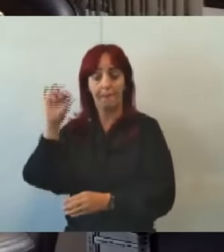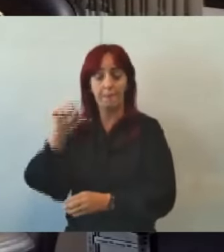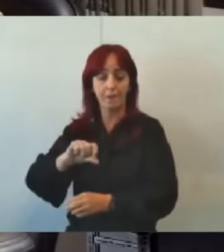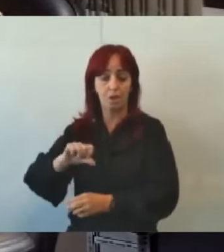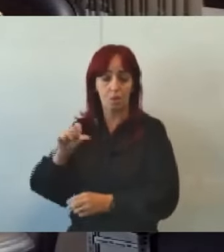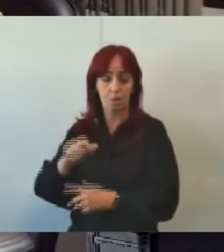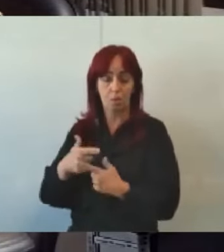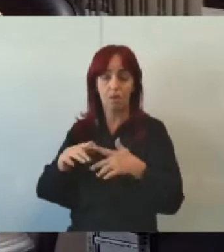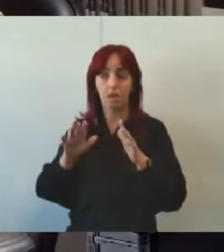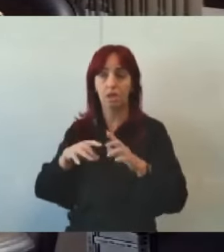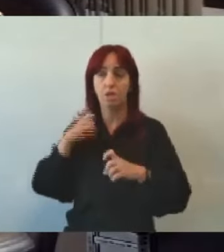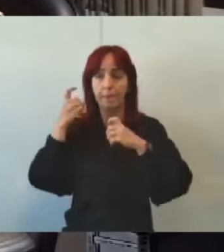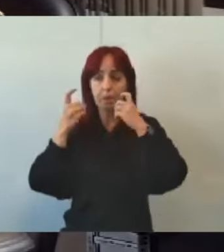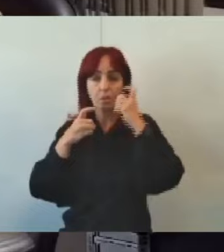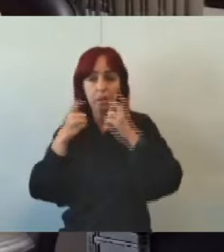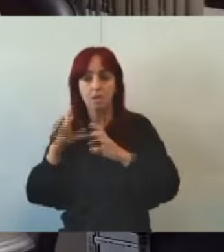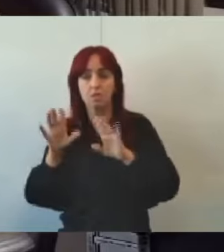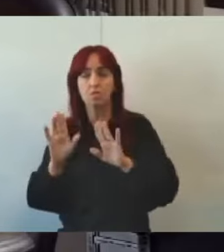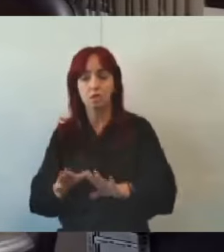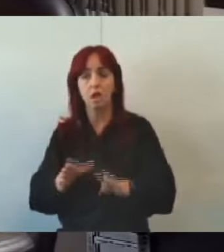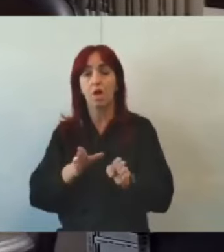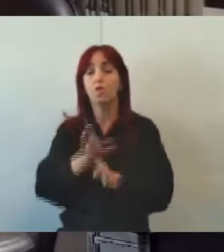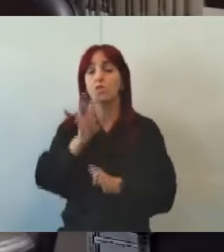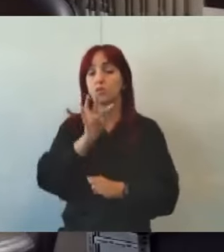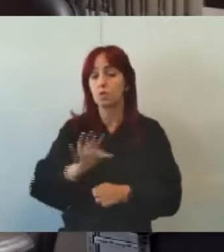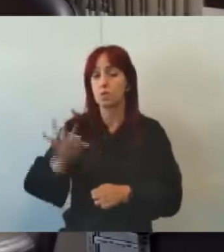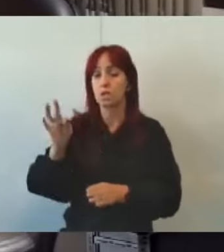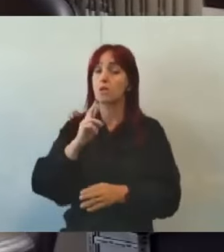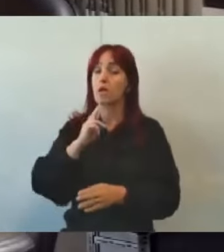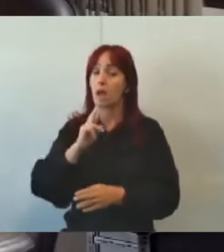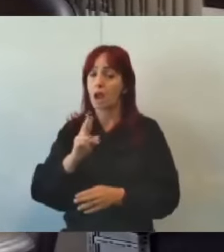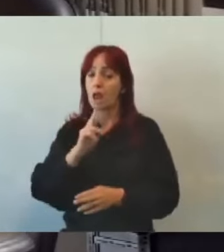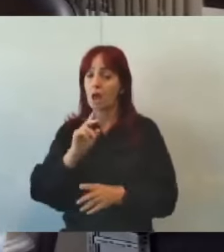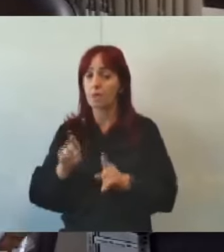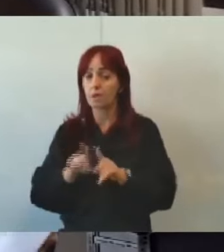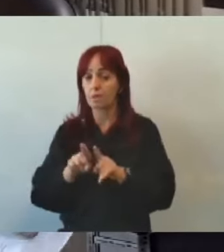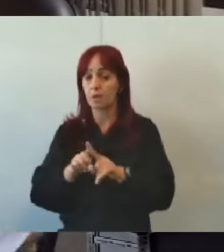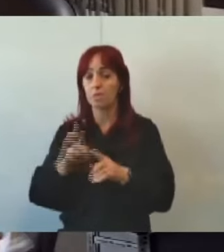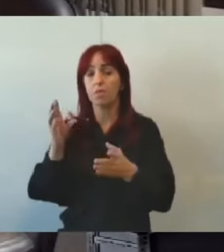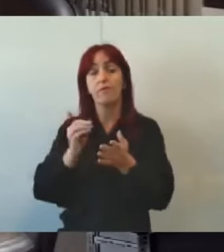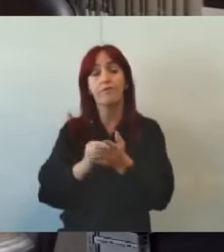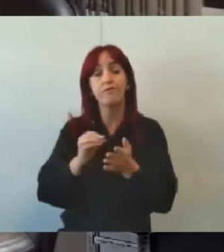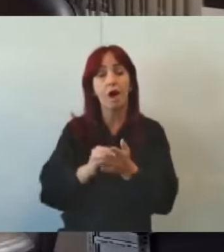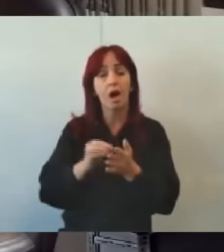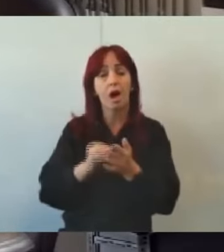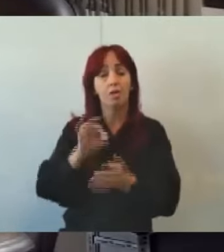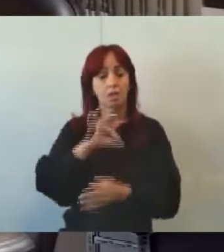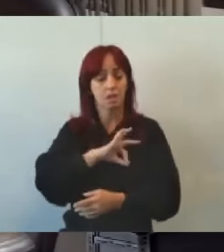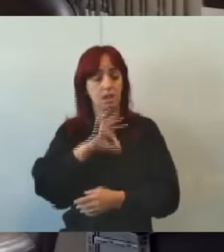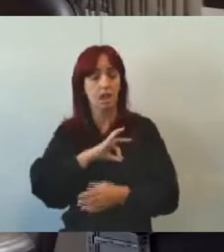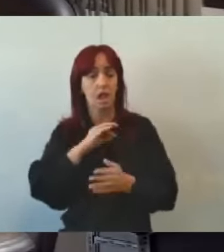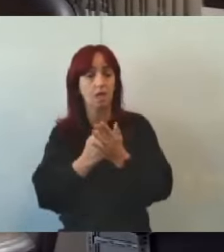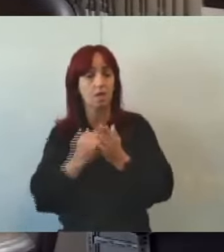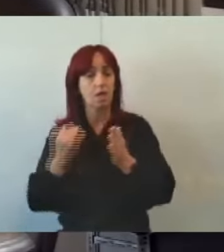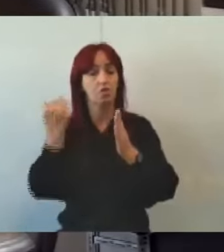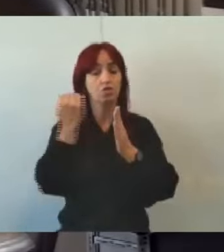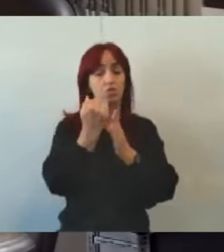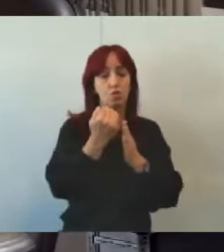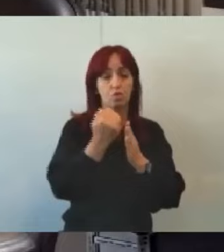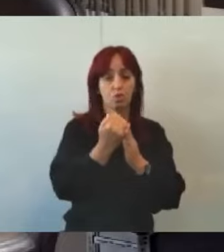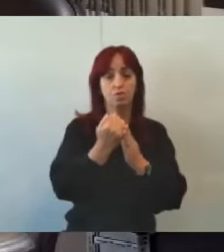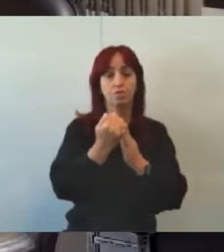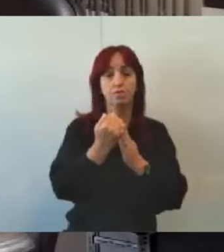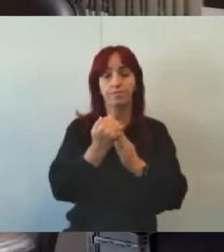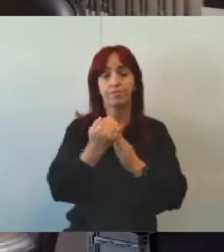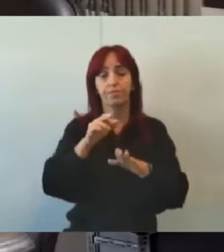uma preocupação levantada pelos conselheiros. E aí a gente destaca essa falta desse reajuste salarial por parte deles de